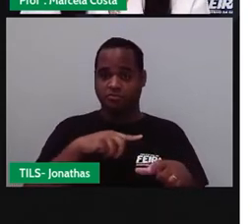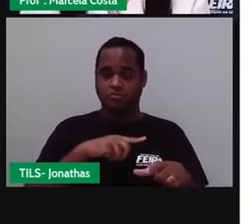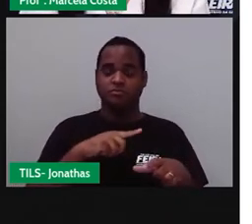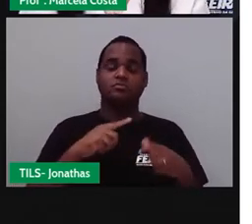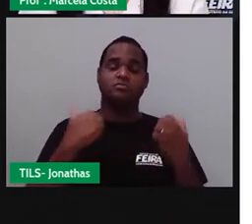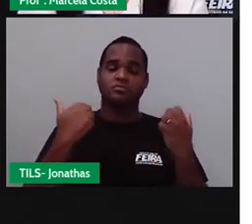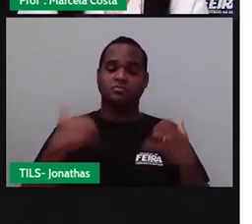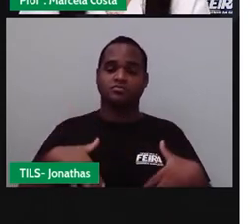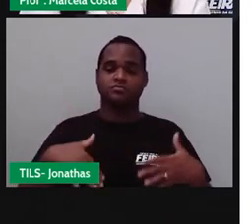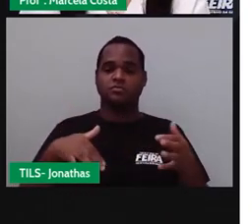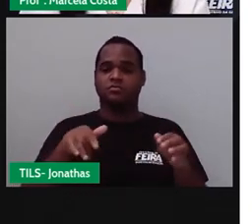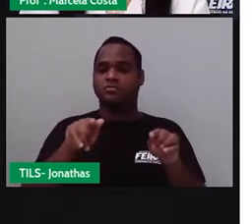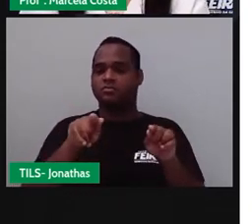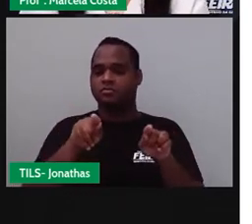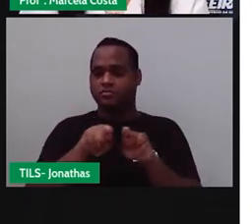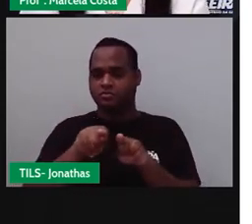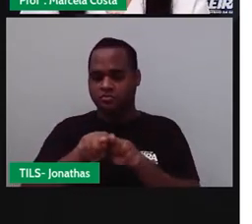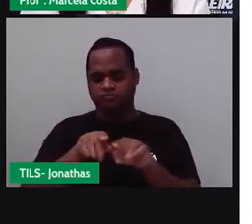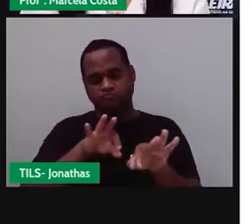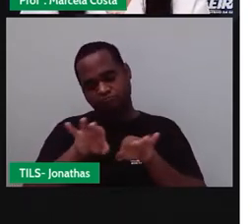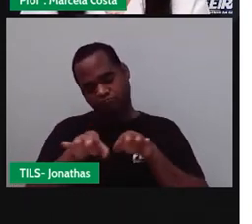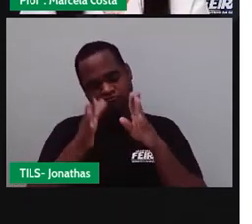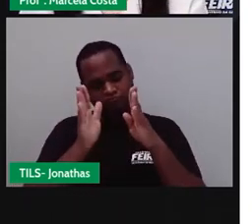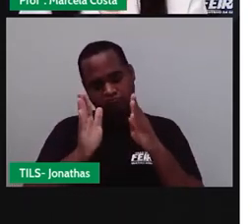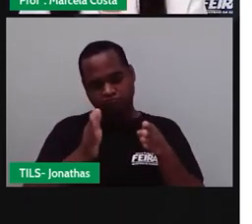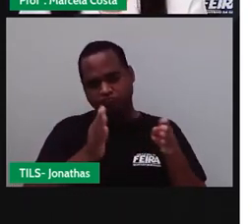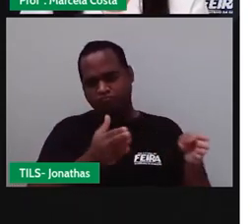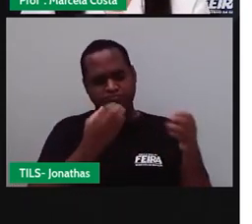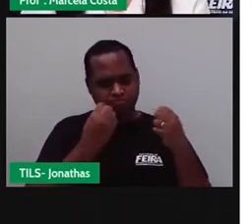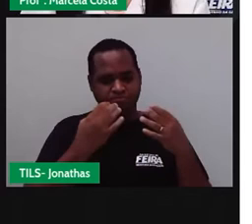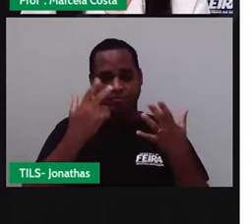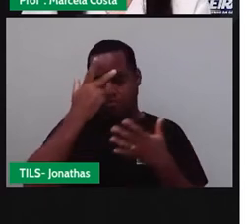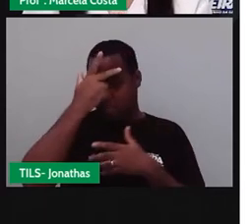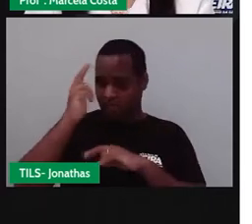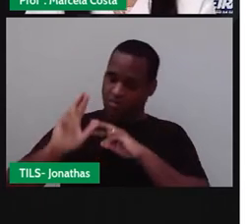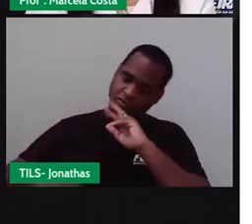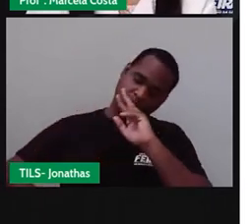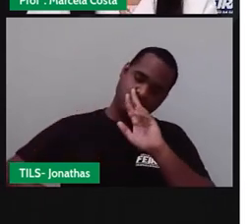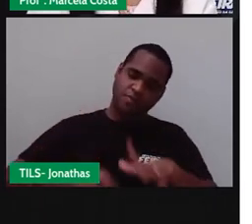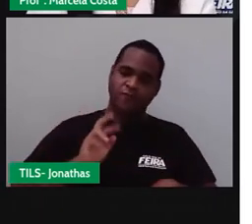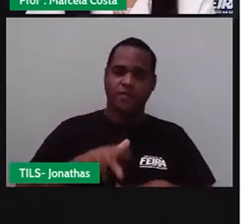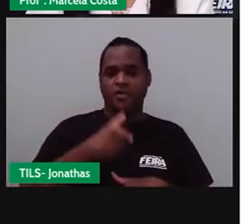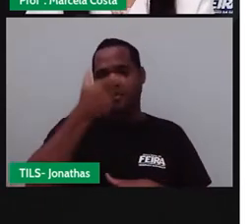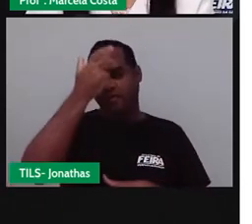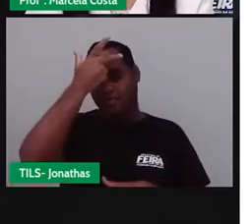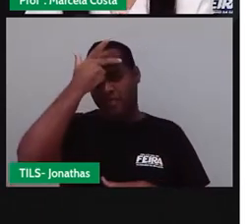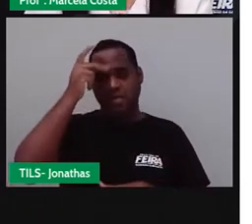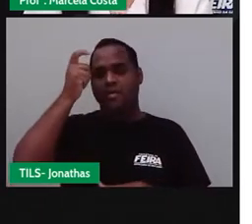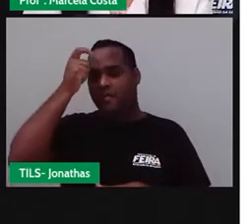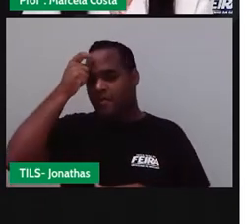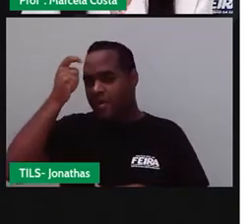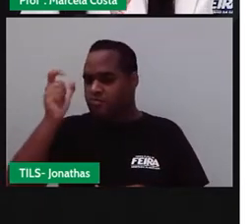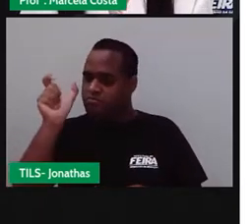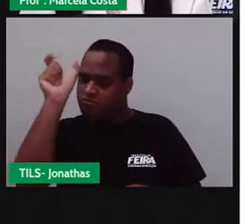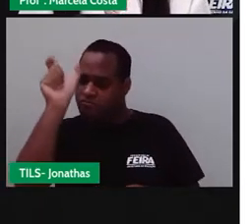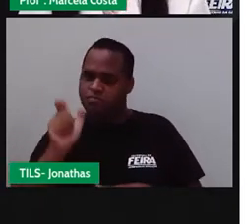organização tenha pessoas diferentes, com características próprias,